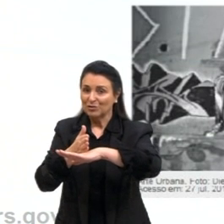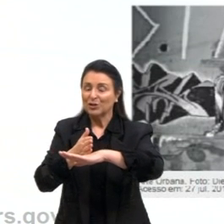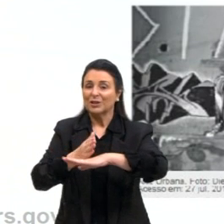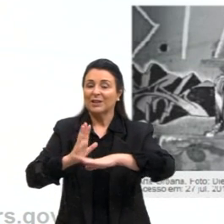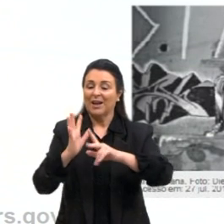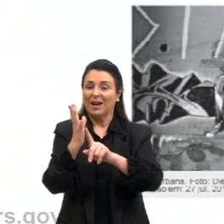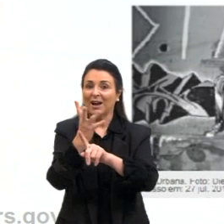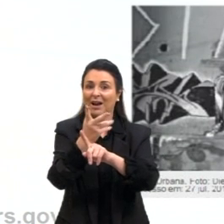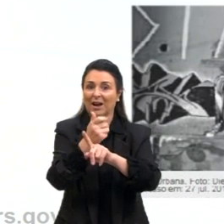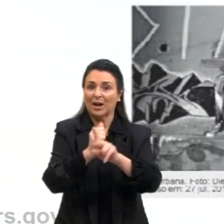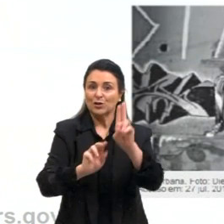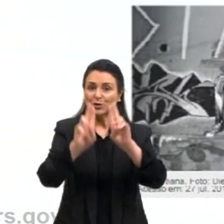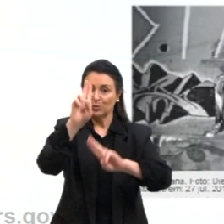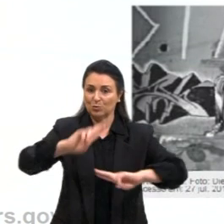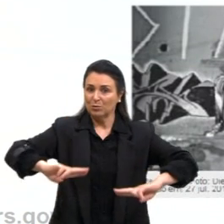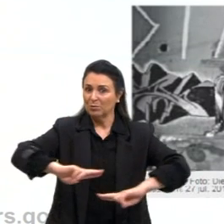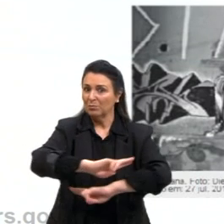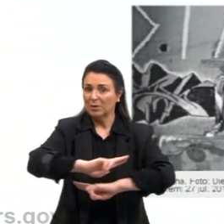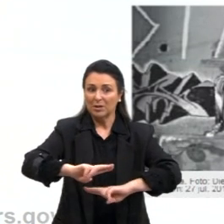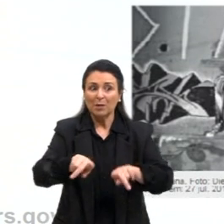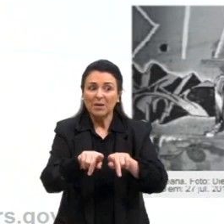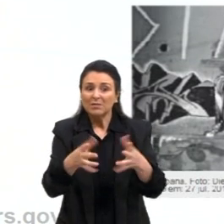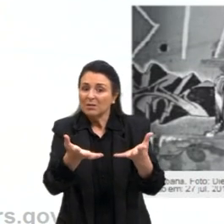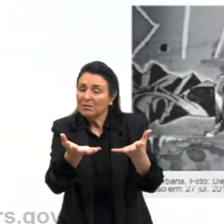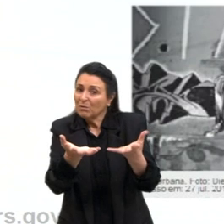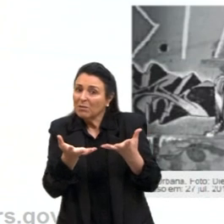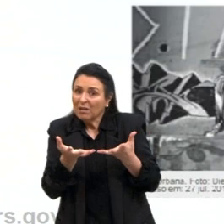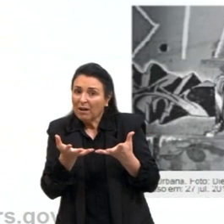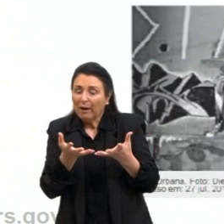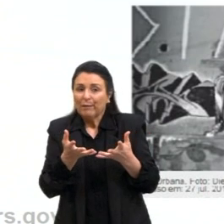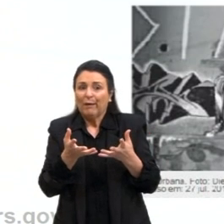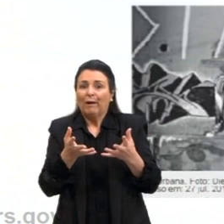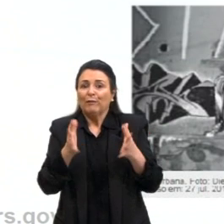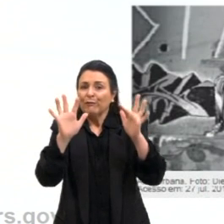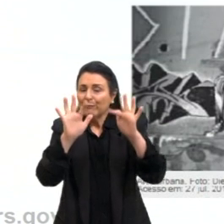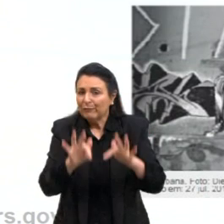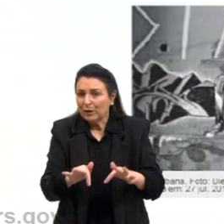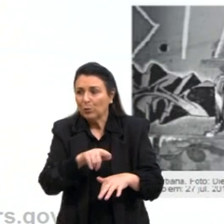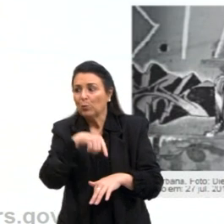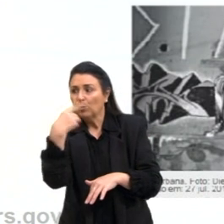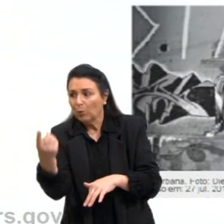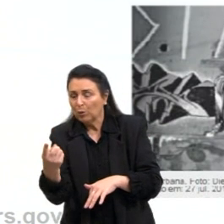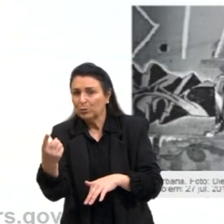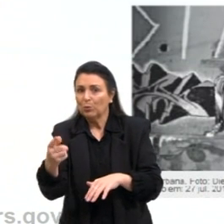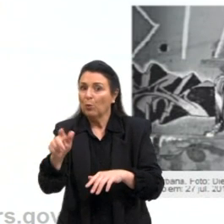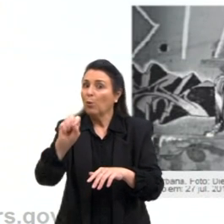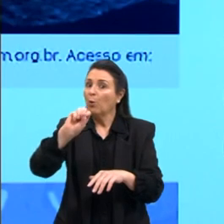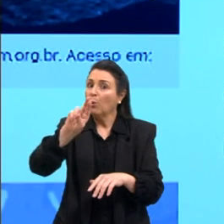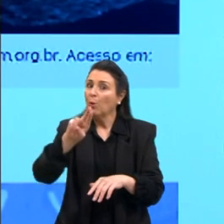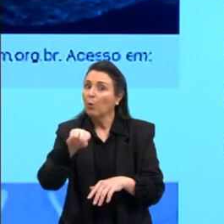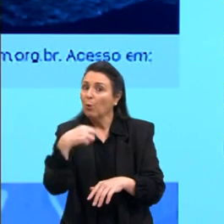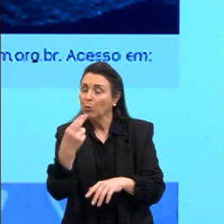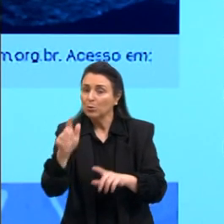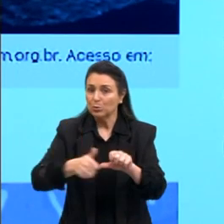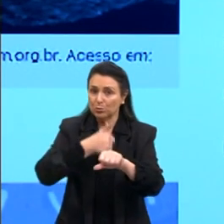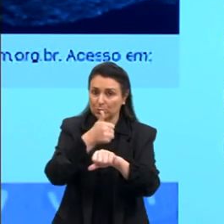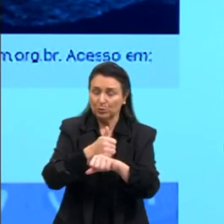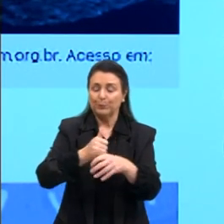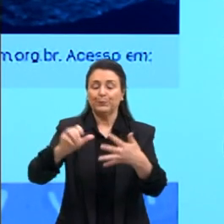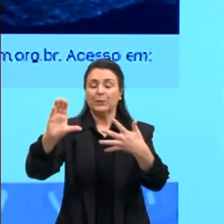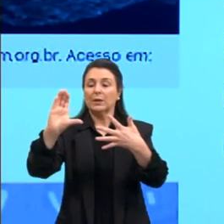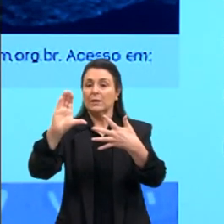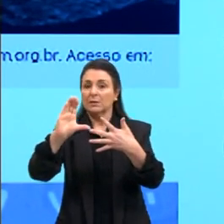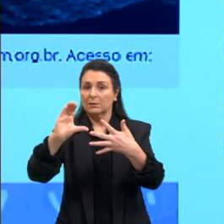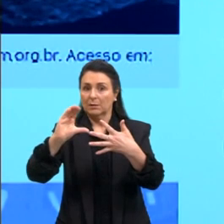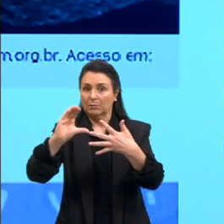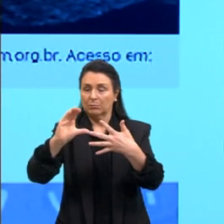ele não tem esse interesse não de romper ou de substituir as pinturas rupestres, não é? Alternativa C, o registro do